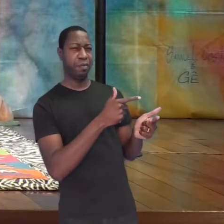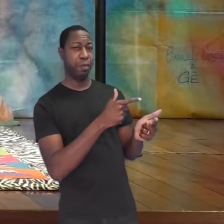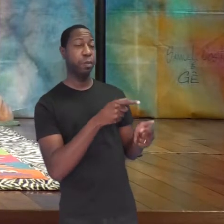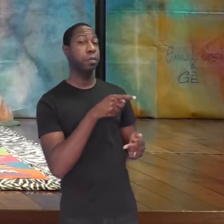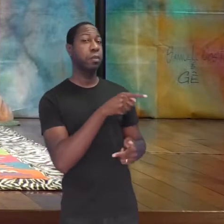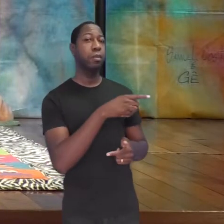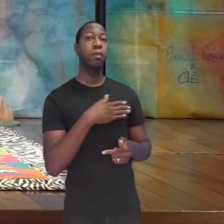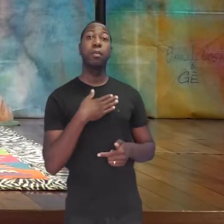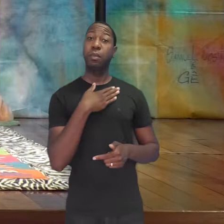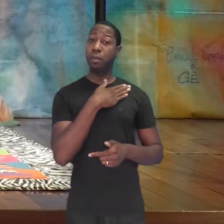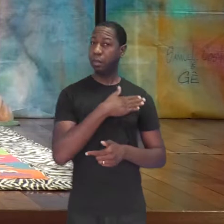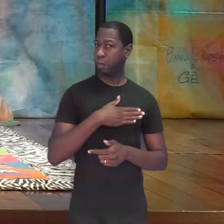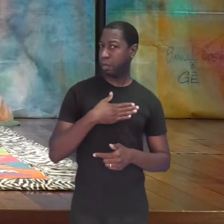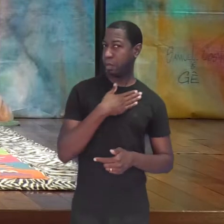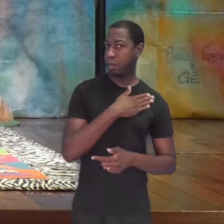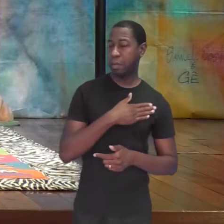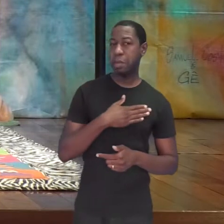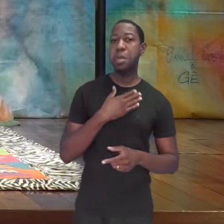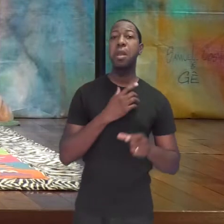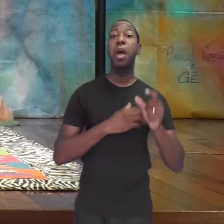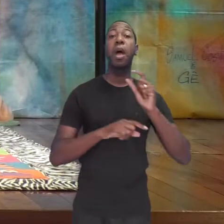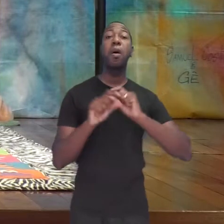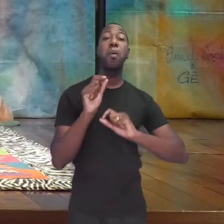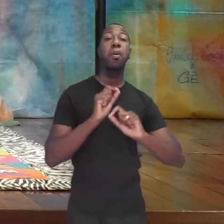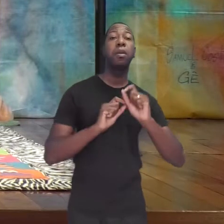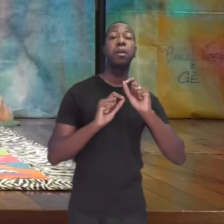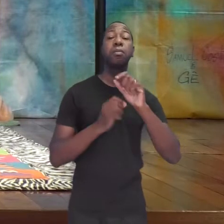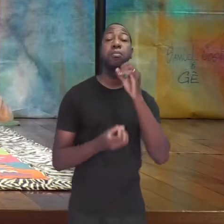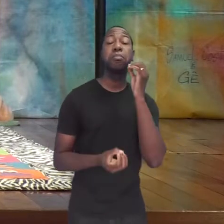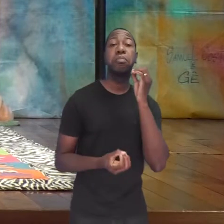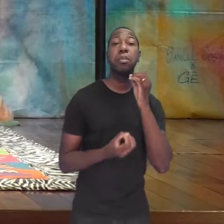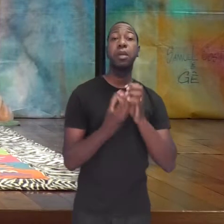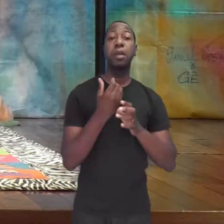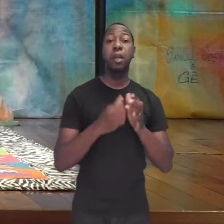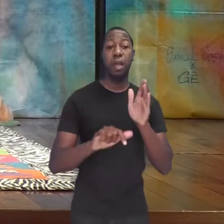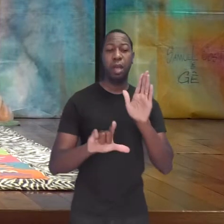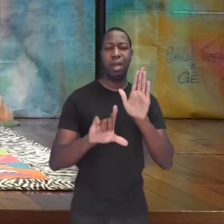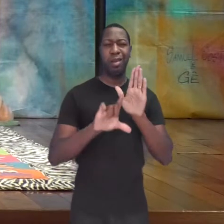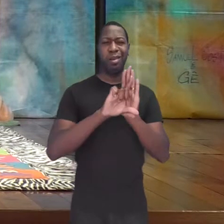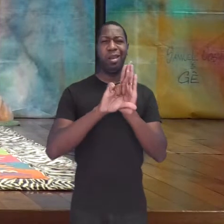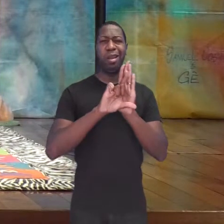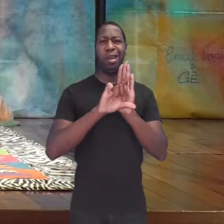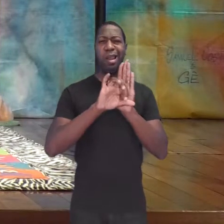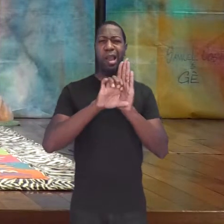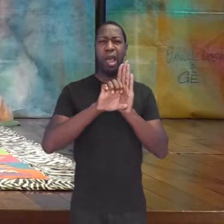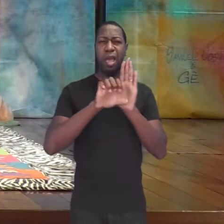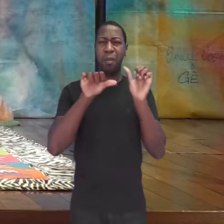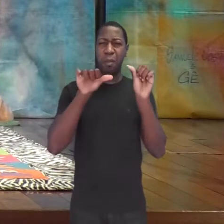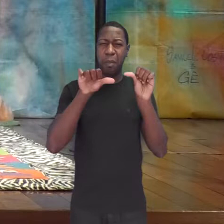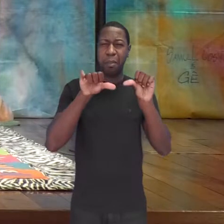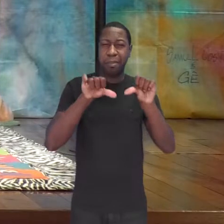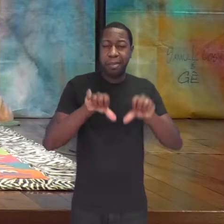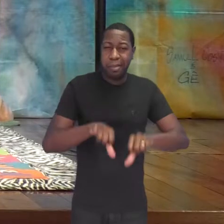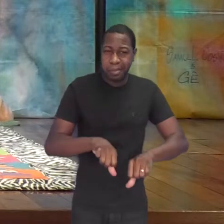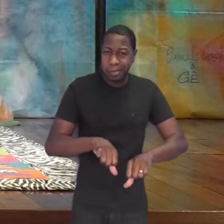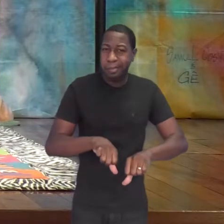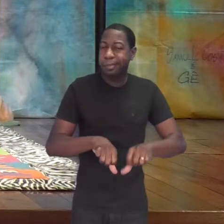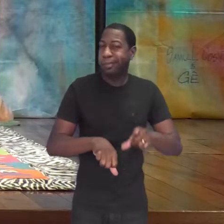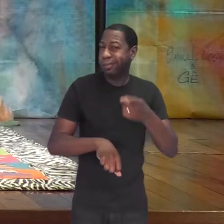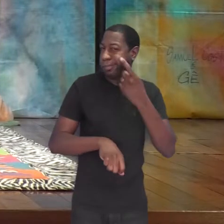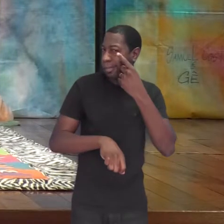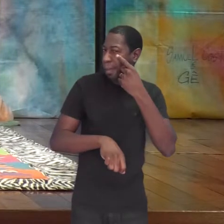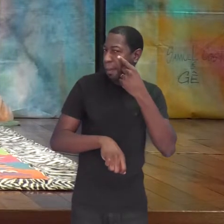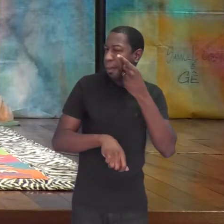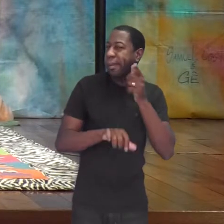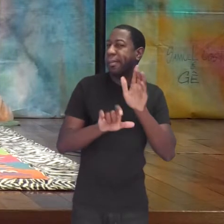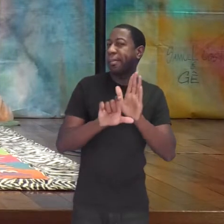dele era fazer leis e mais leis sem pé nem cabeça. Eu vou contar para vocês uma lei que ele